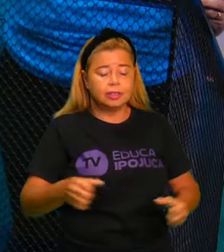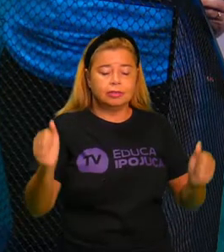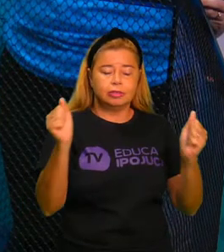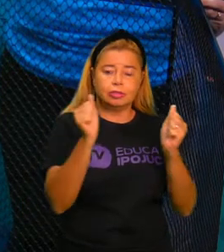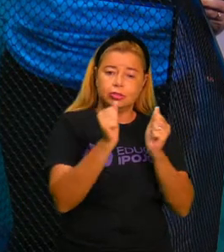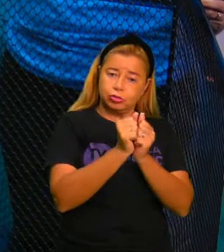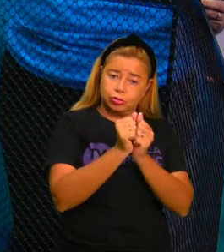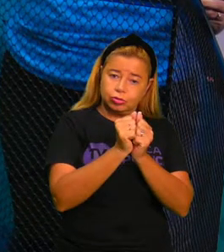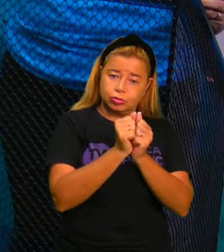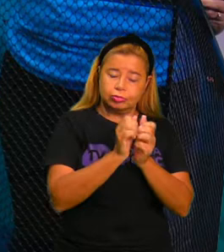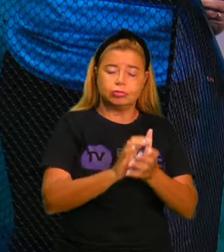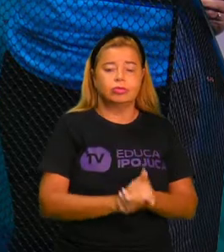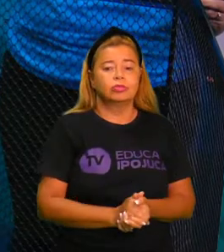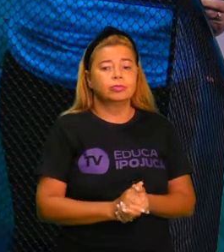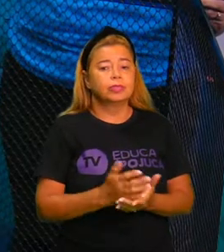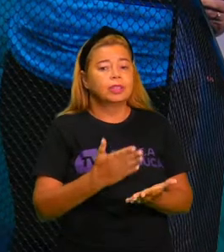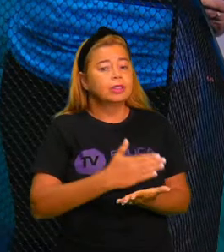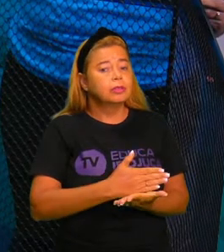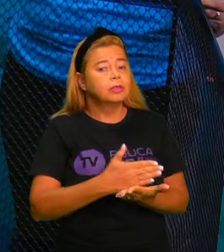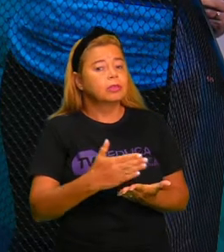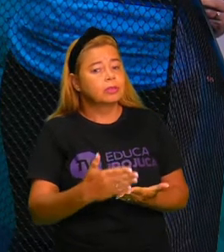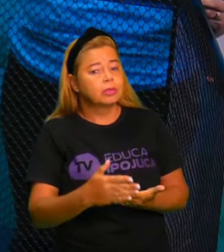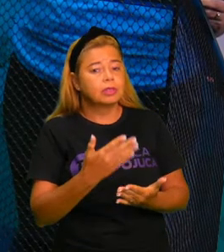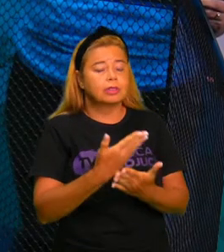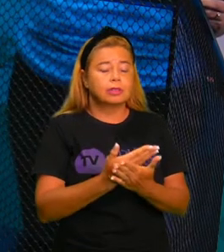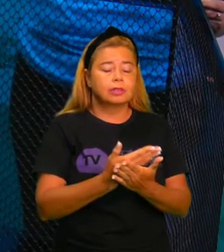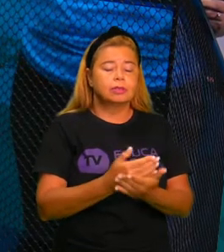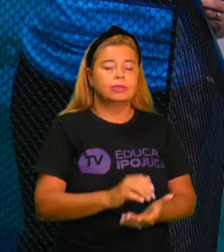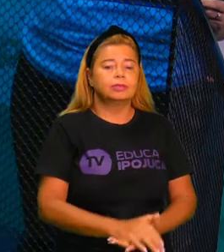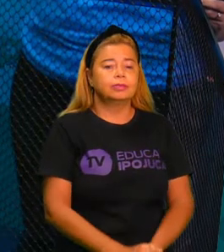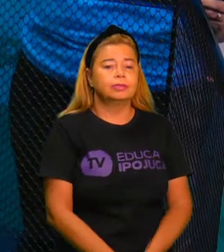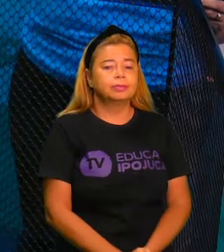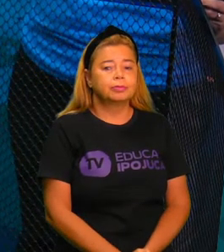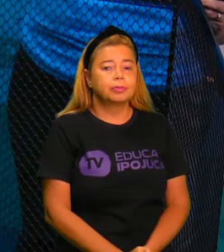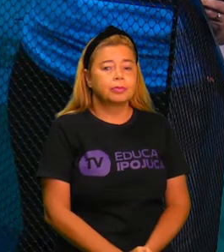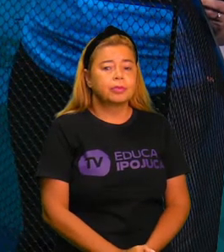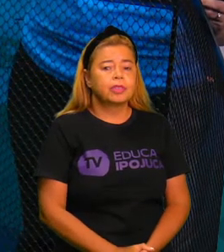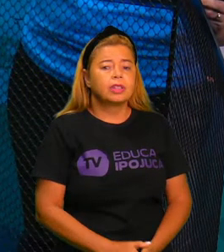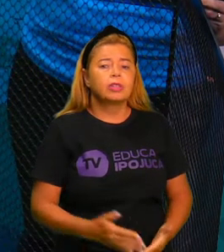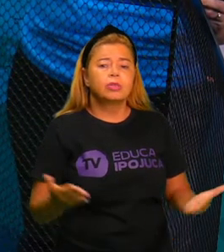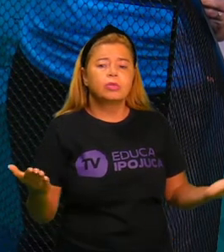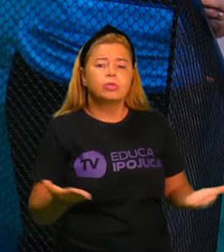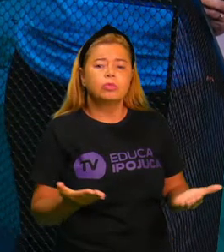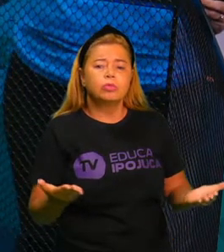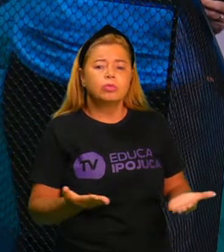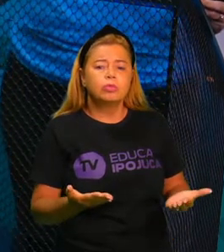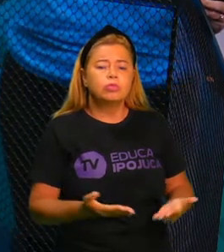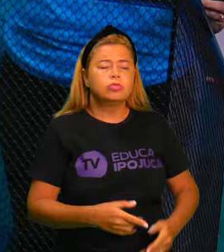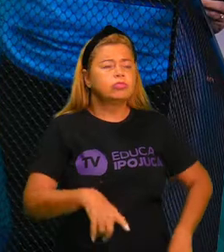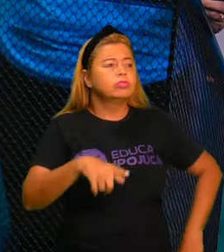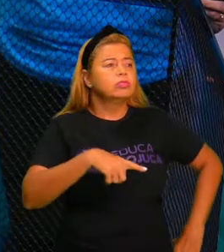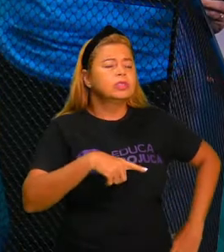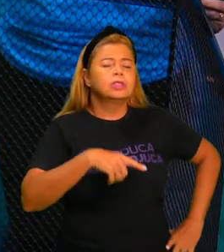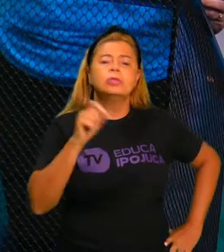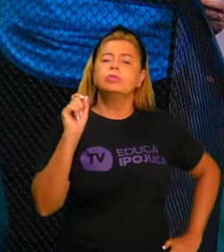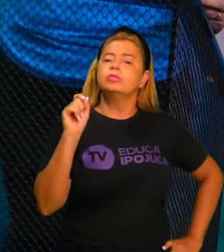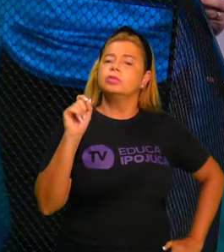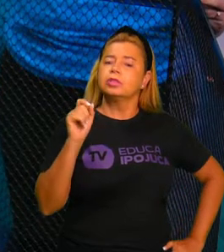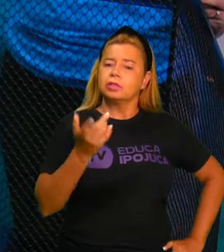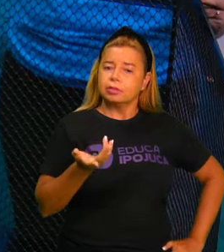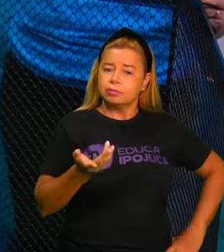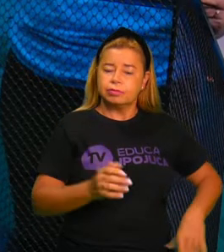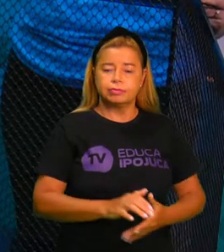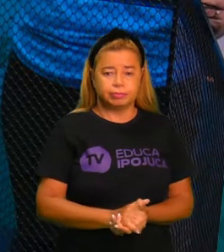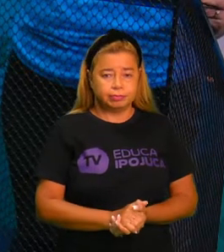de educação e vida a nossa aula. O que temos para hoje? Então, todo início de aula, nós vamos